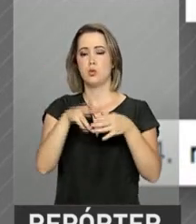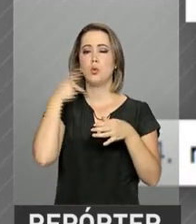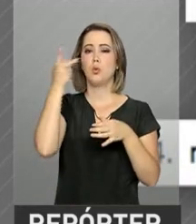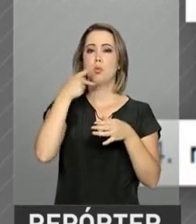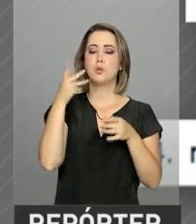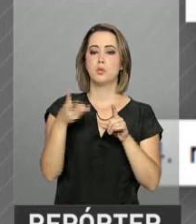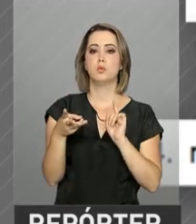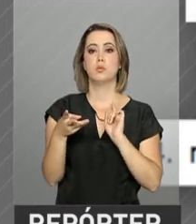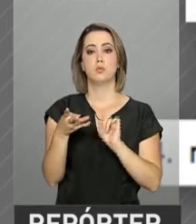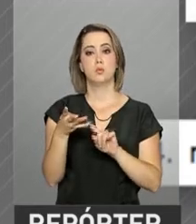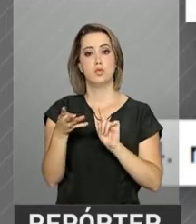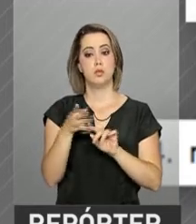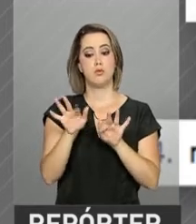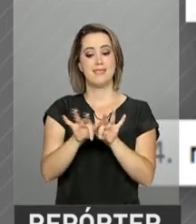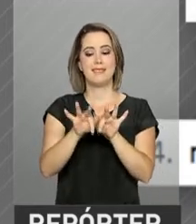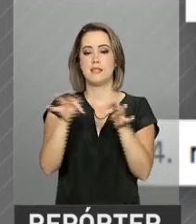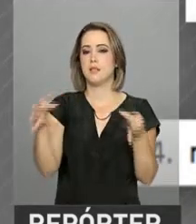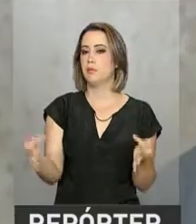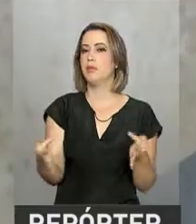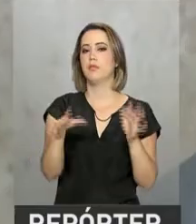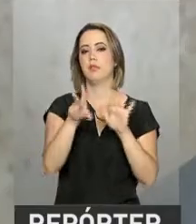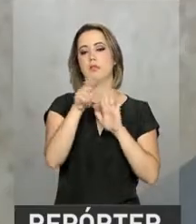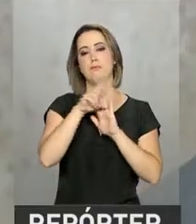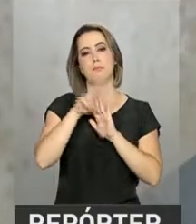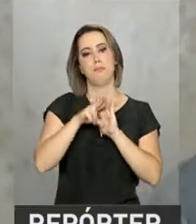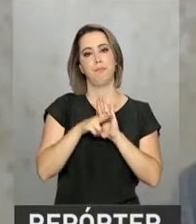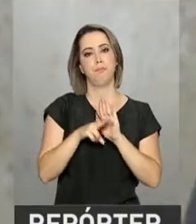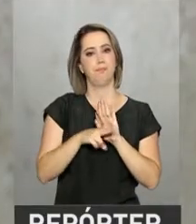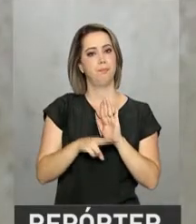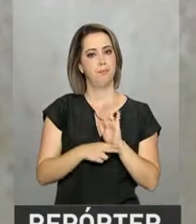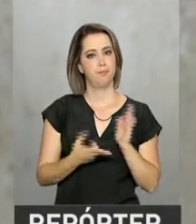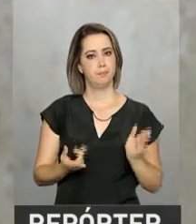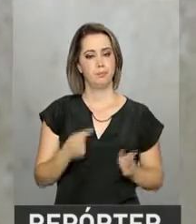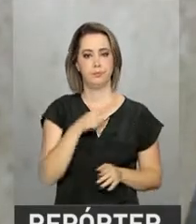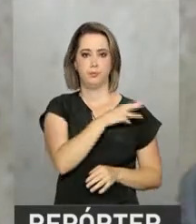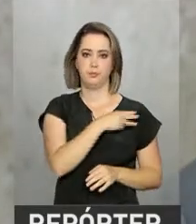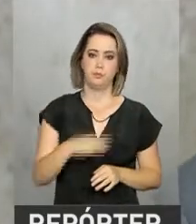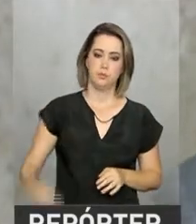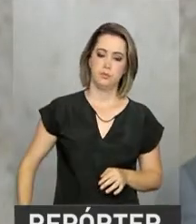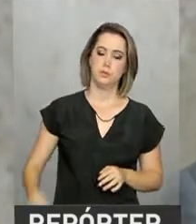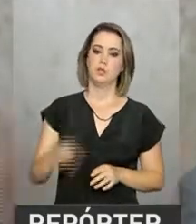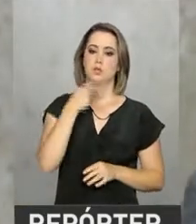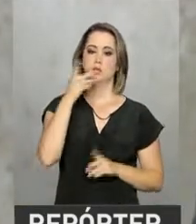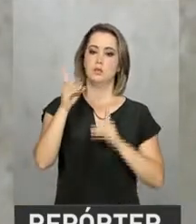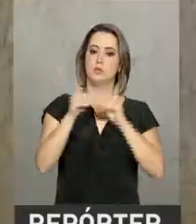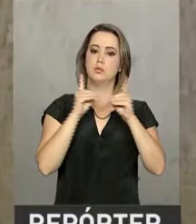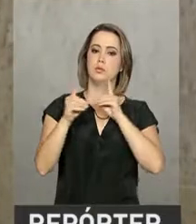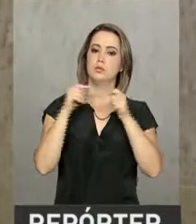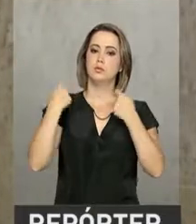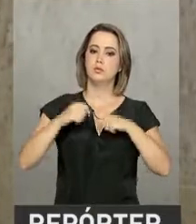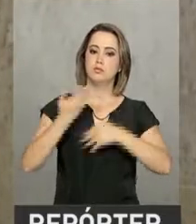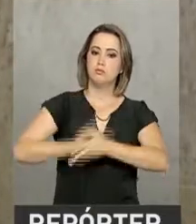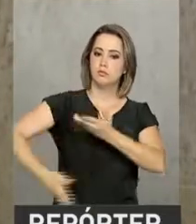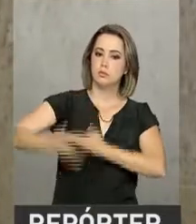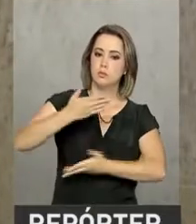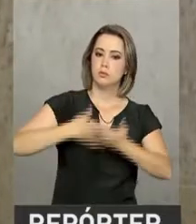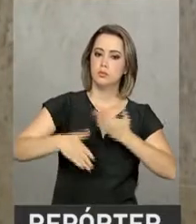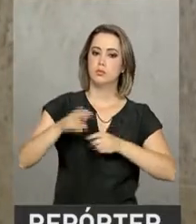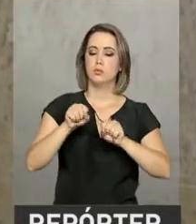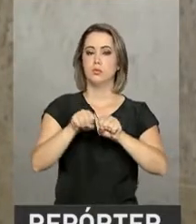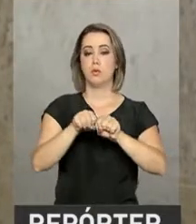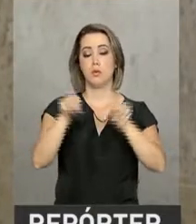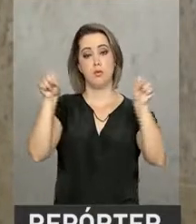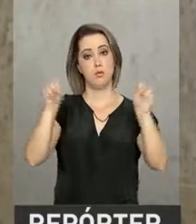simplificação das regras eleitorais. Para o ministro Gilmar Mendes, o debate precisa girar em torno do sistema